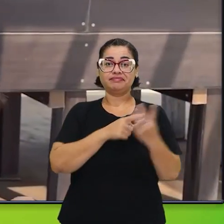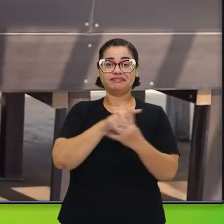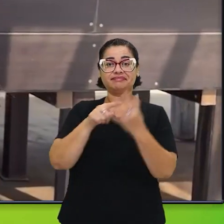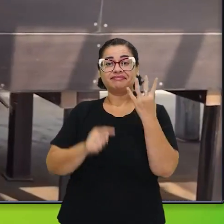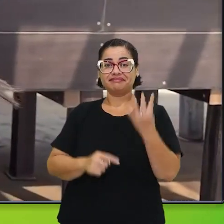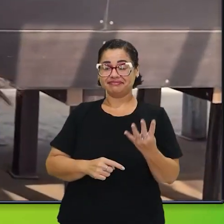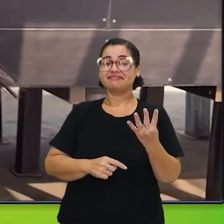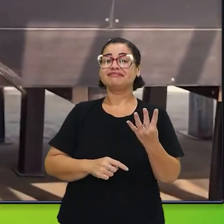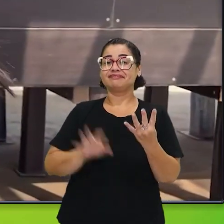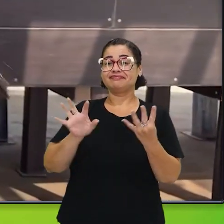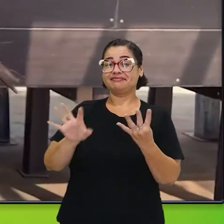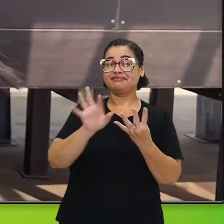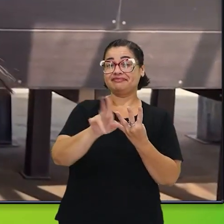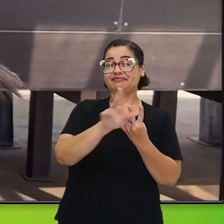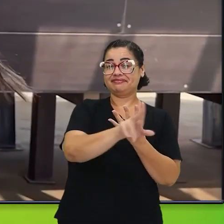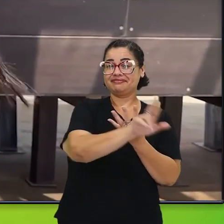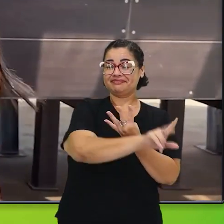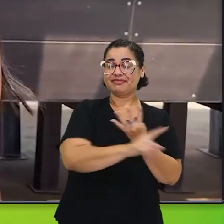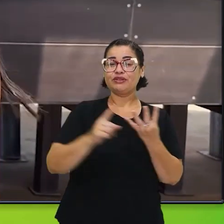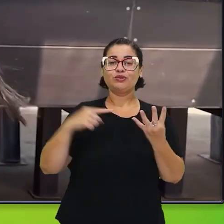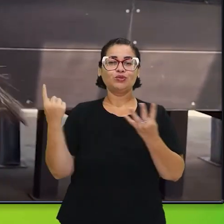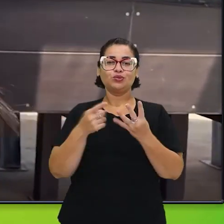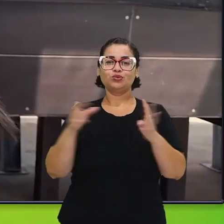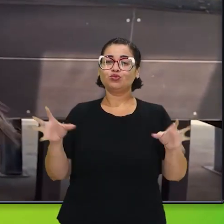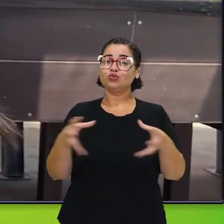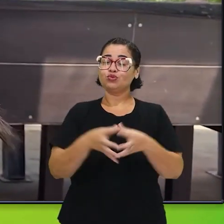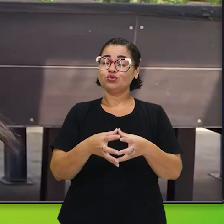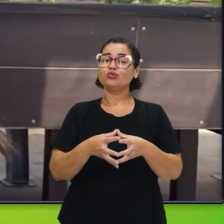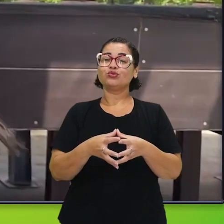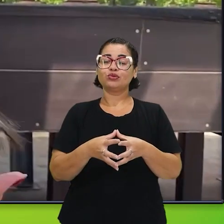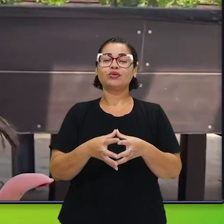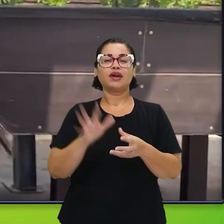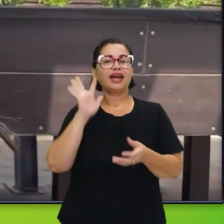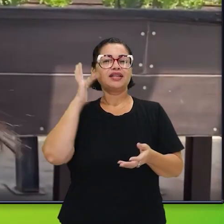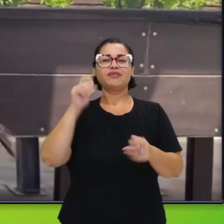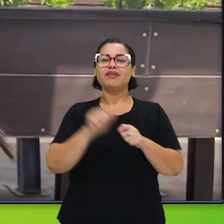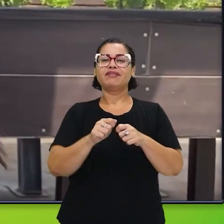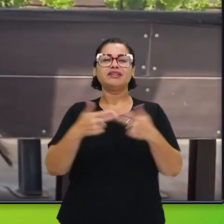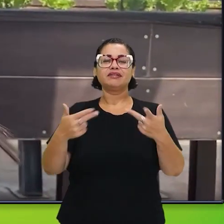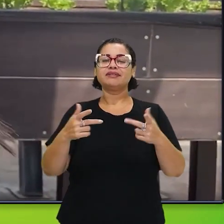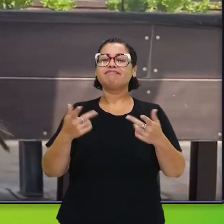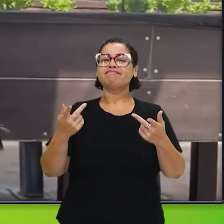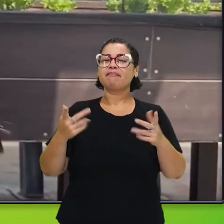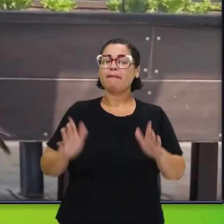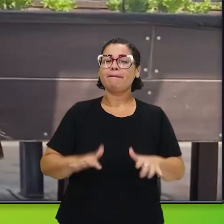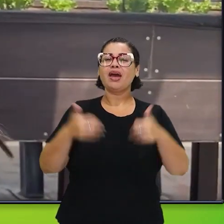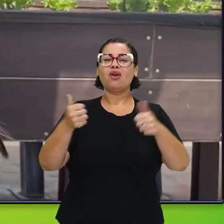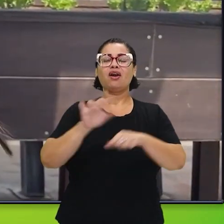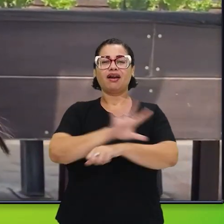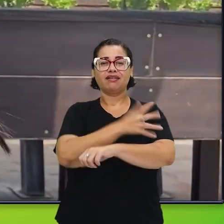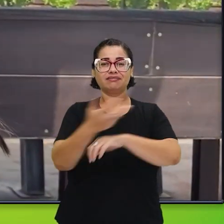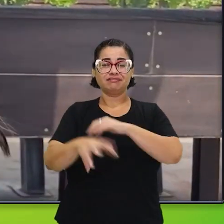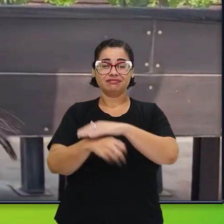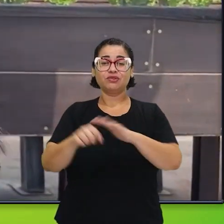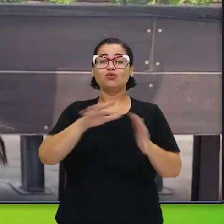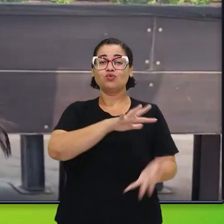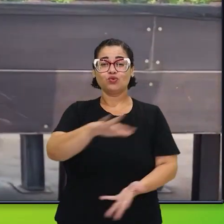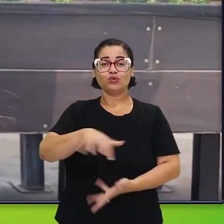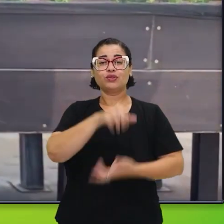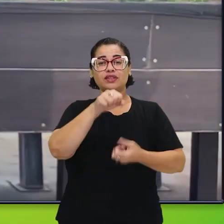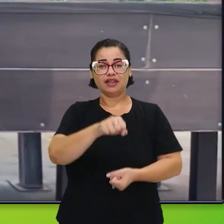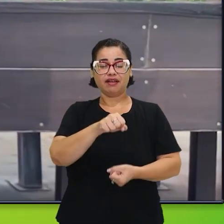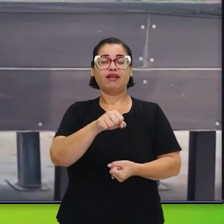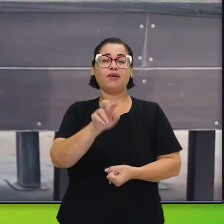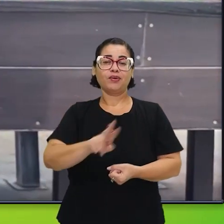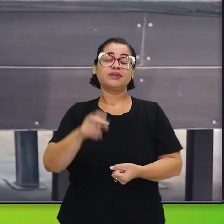quatro áreas diferentes. Todo mundo se juntou, queria fazer algo em prol da parte de meio ambiente, sustentabilidade. E aí, eu